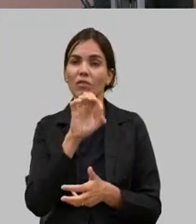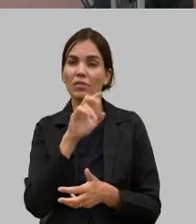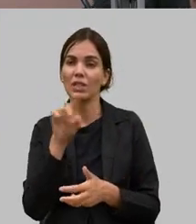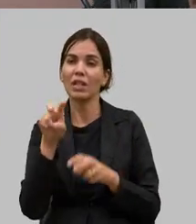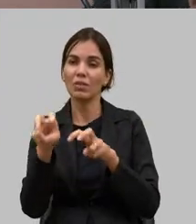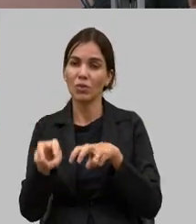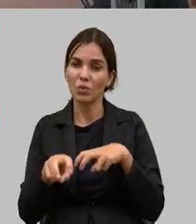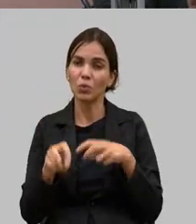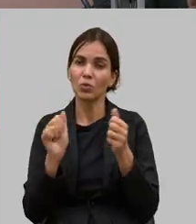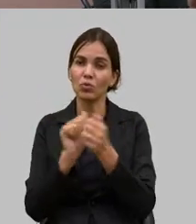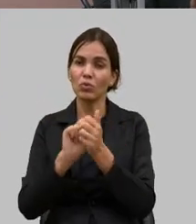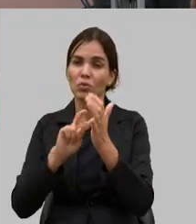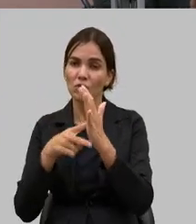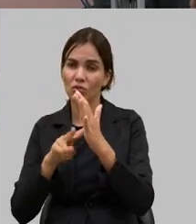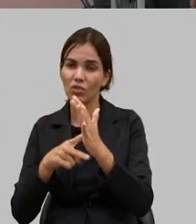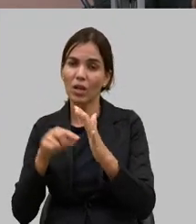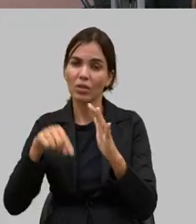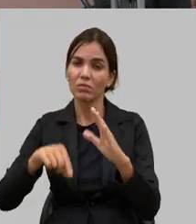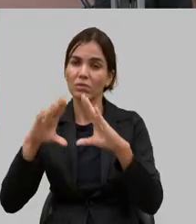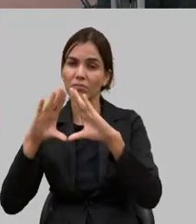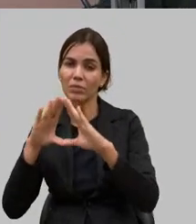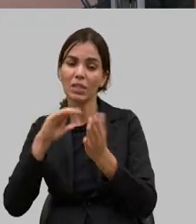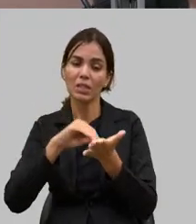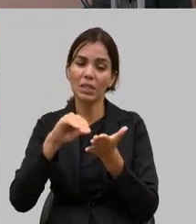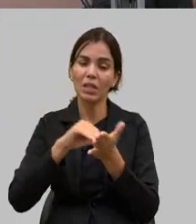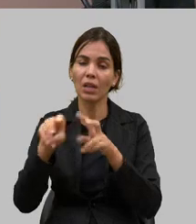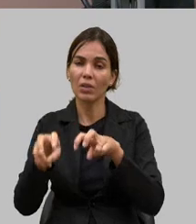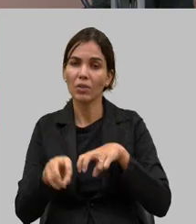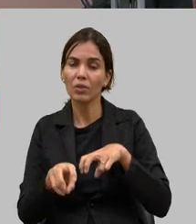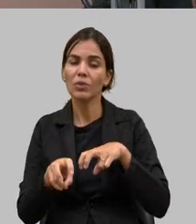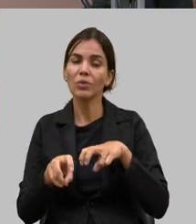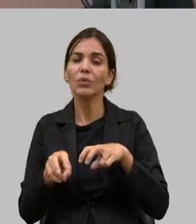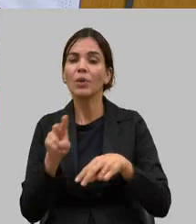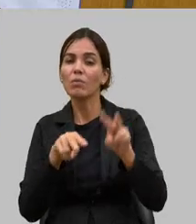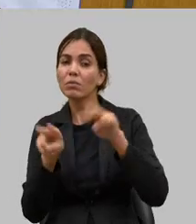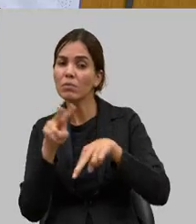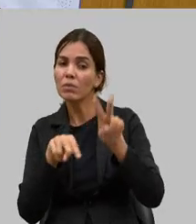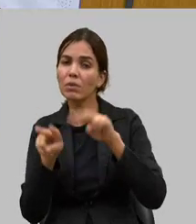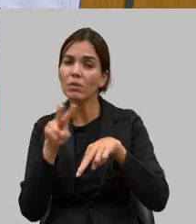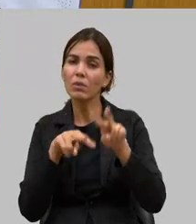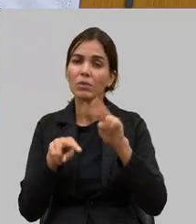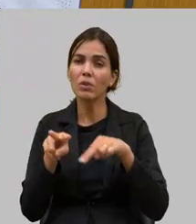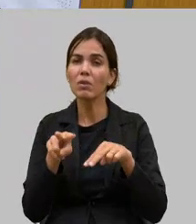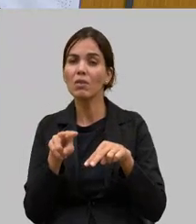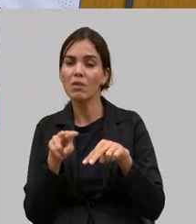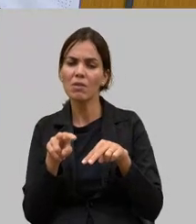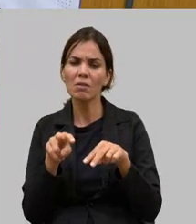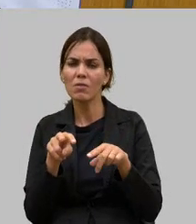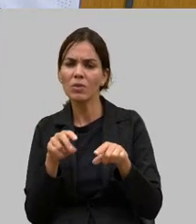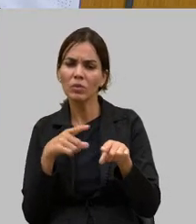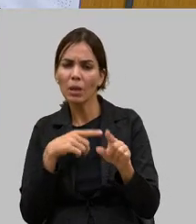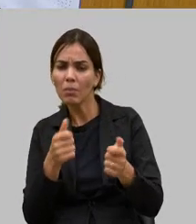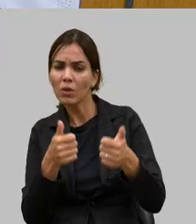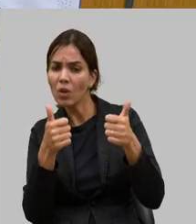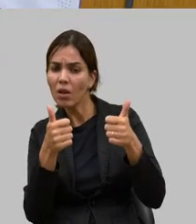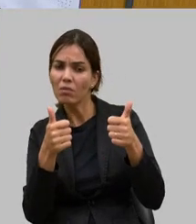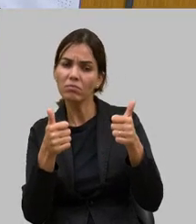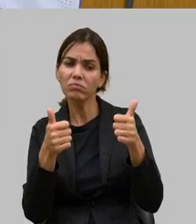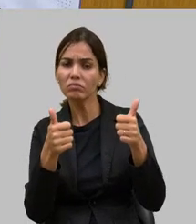sindicatos essa casa e a Secretaria da Agricultura monitorando sim se o serviço está melhorando porque